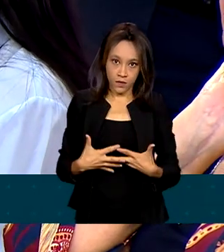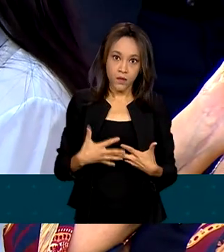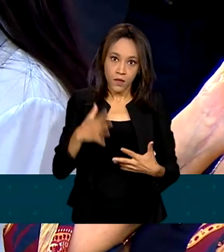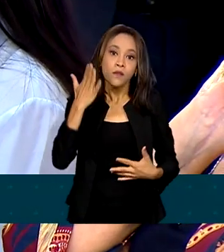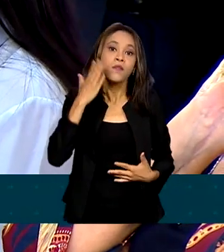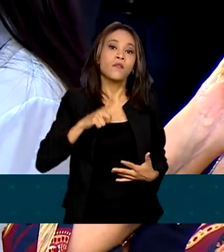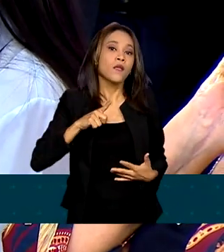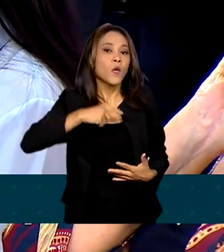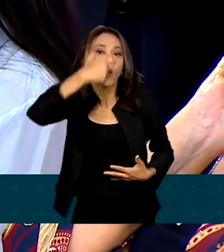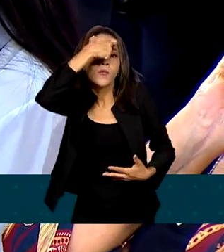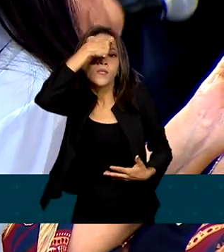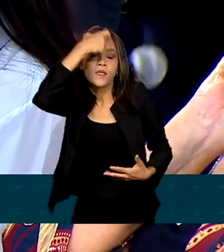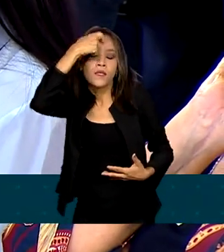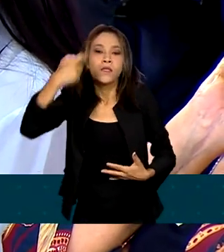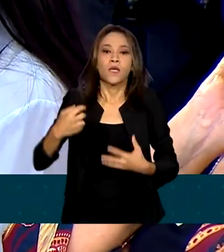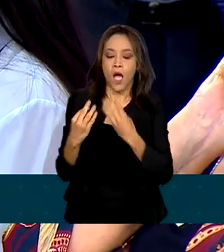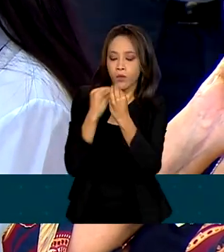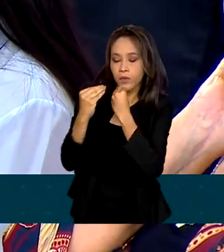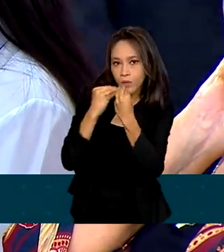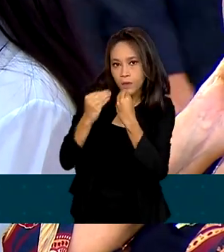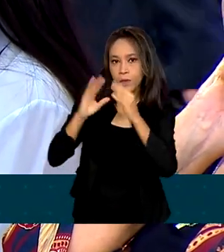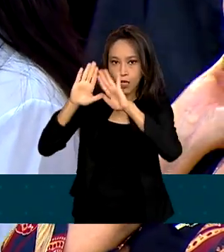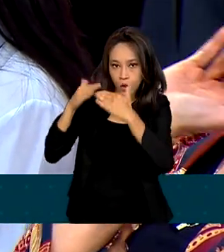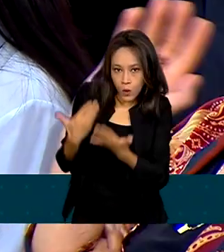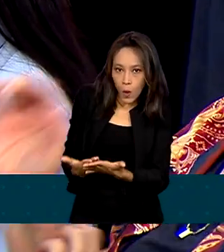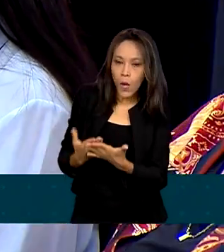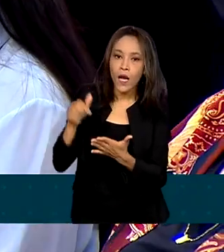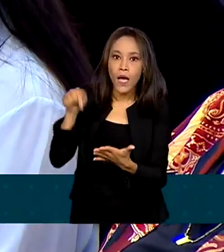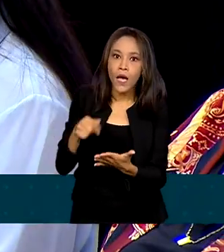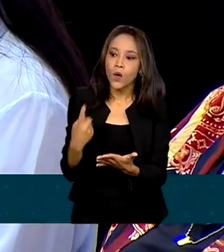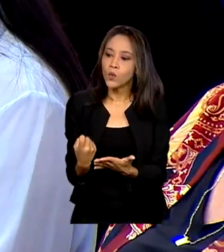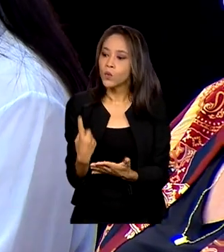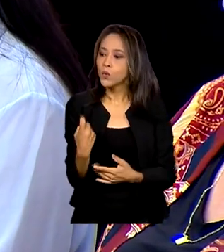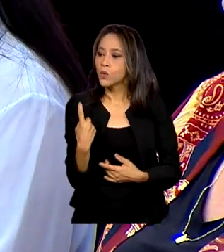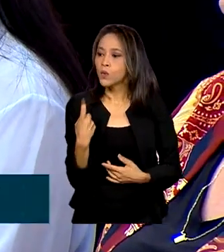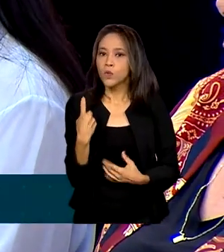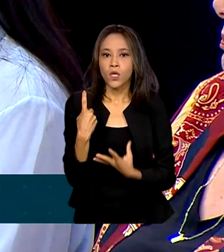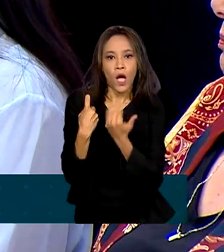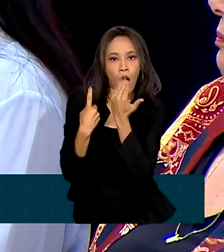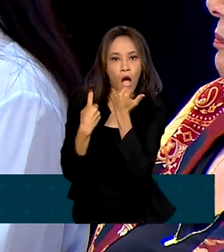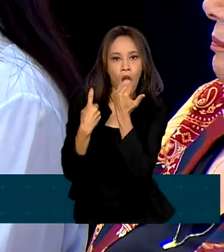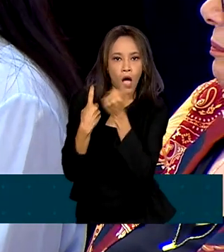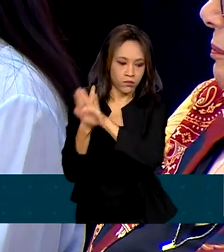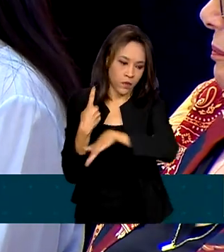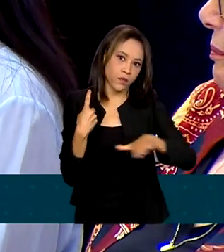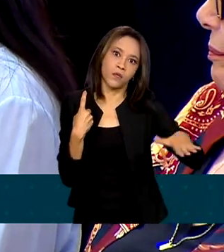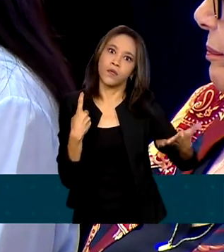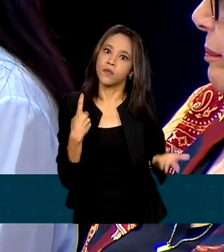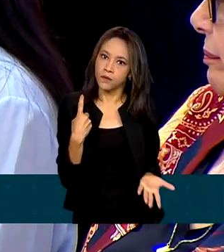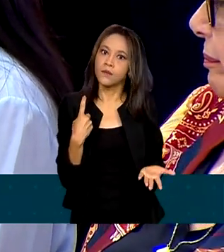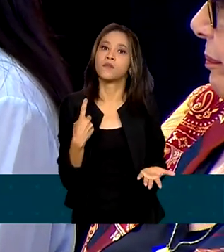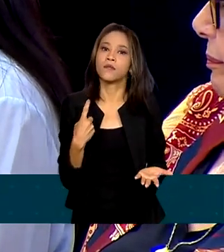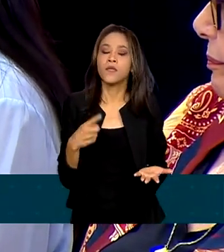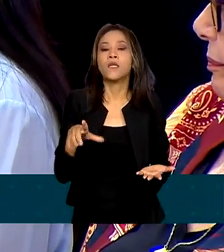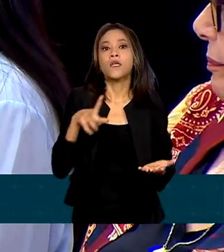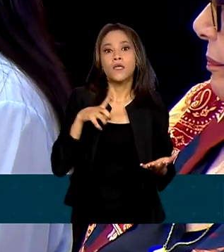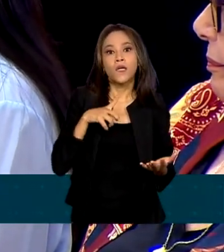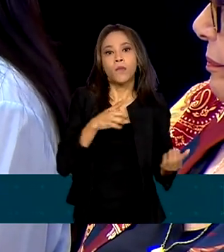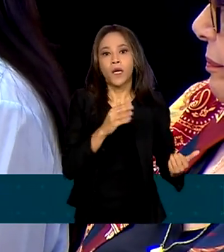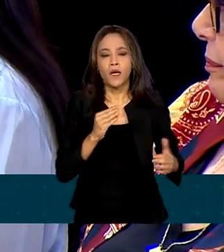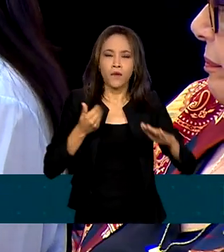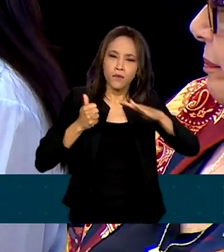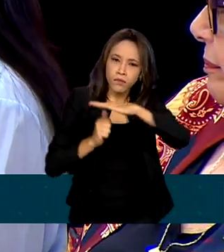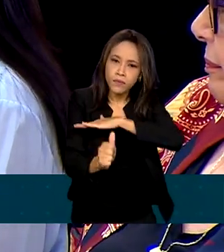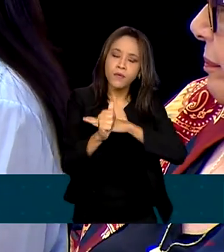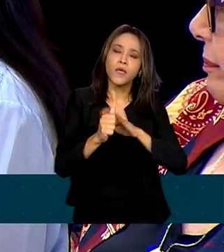na escola é a única fonte de alimentação das nossas crianças na nossa região e mais um investimento no PNAT e no